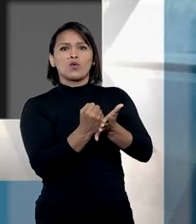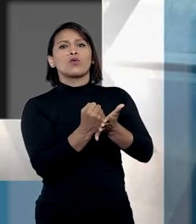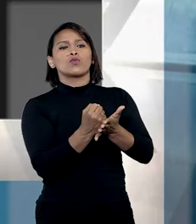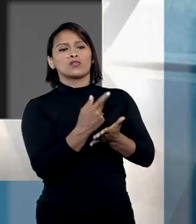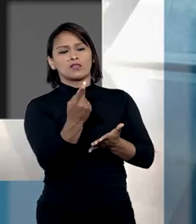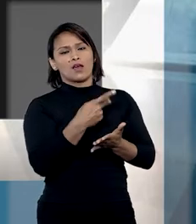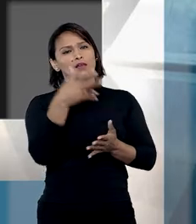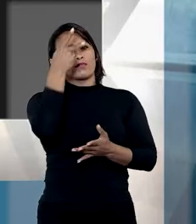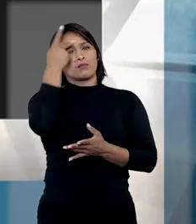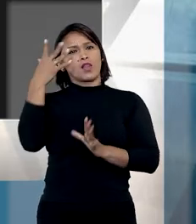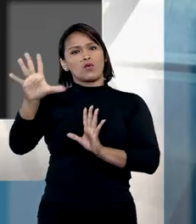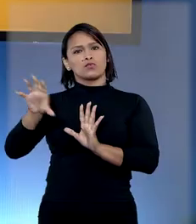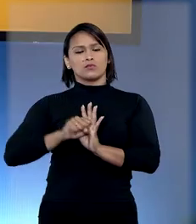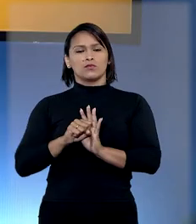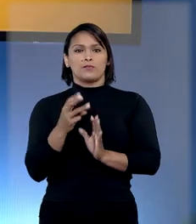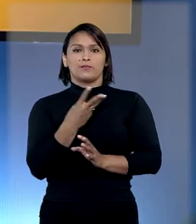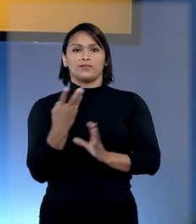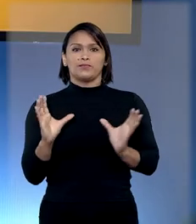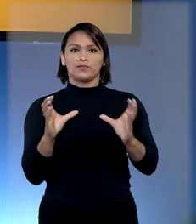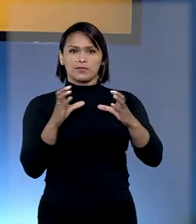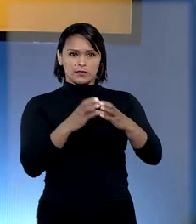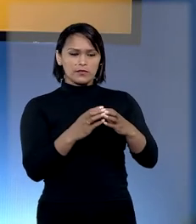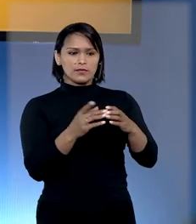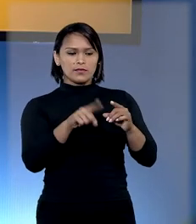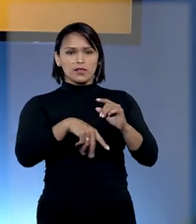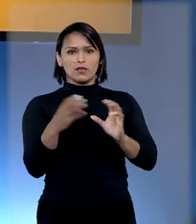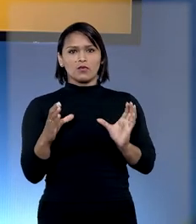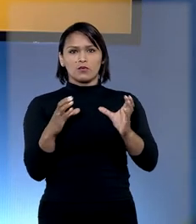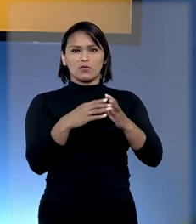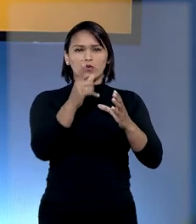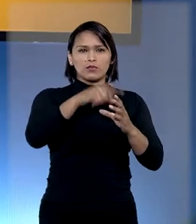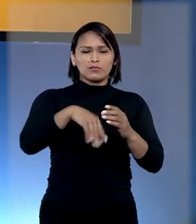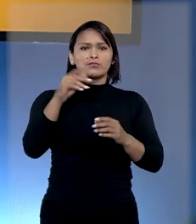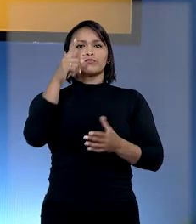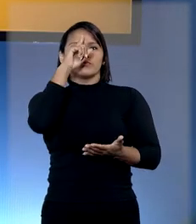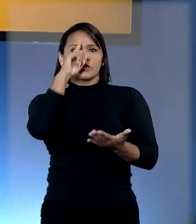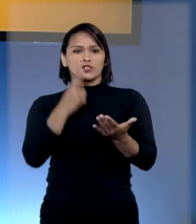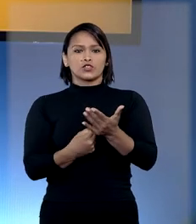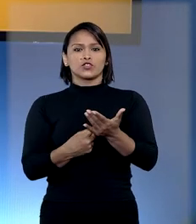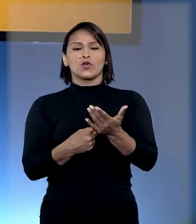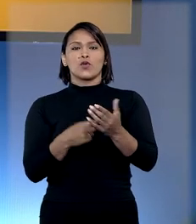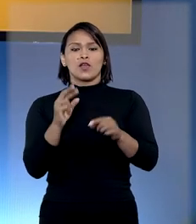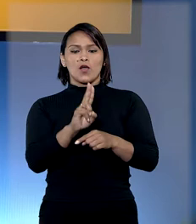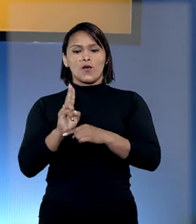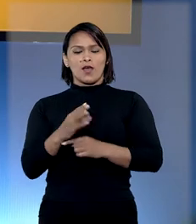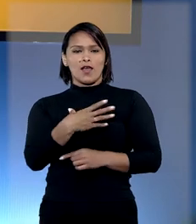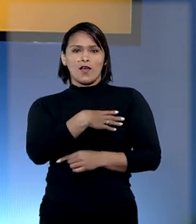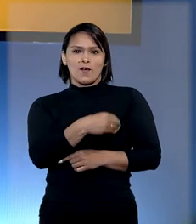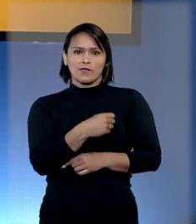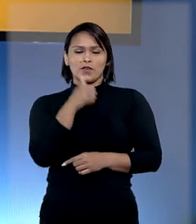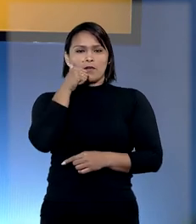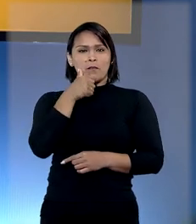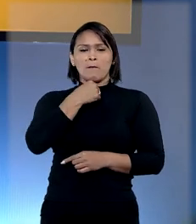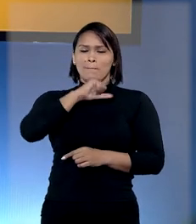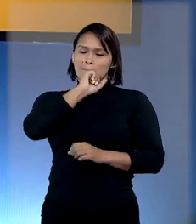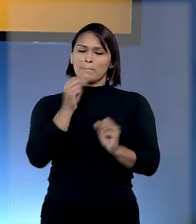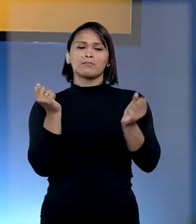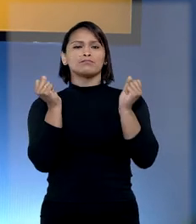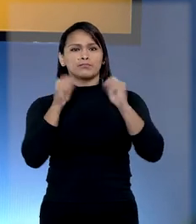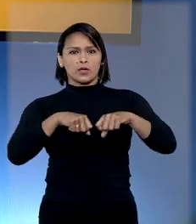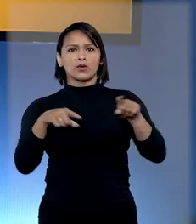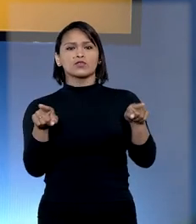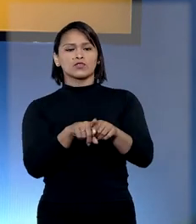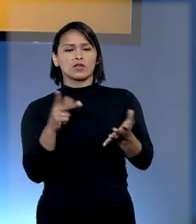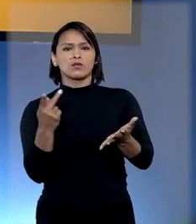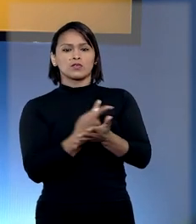assinado pelo consumidor. E na terceira turma, o colegiado decidiu que guarda compartilhada é possível mesmo que